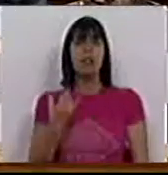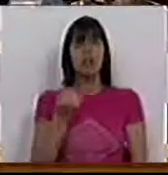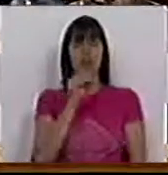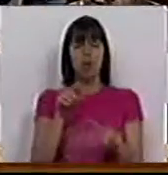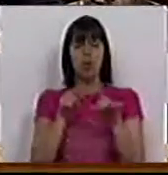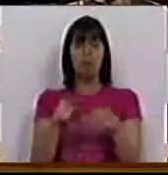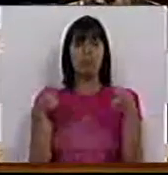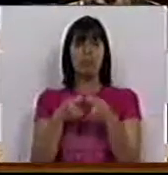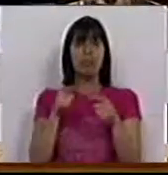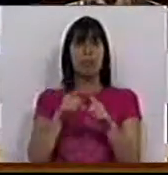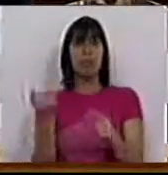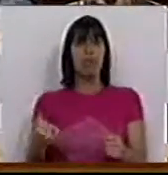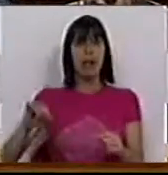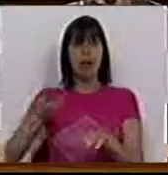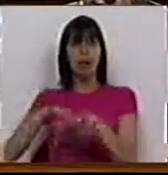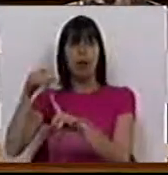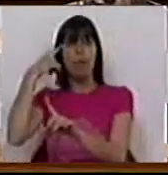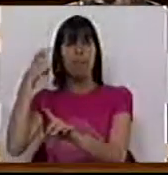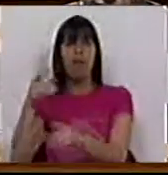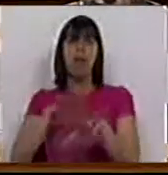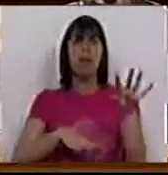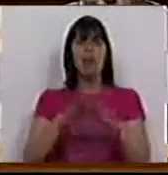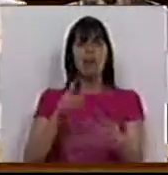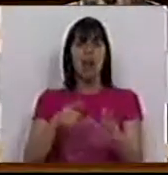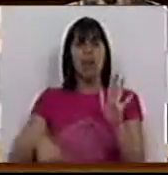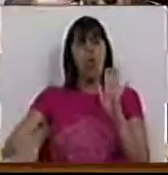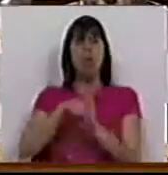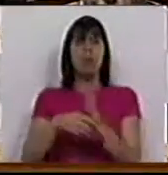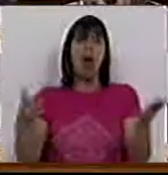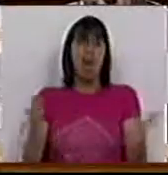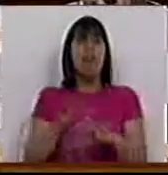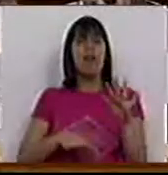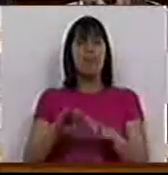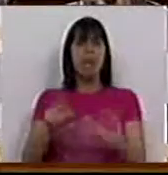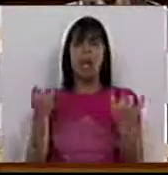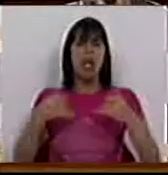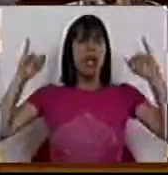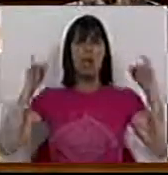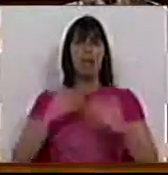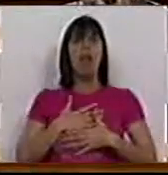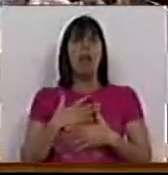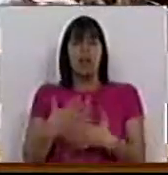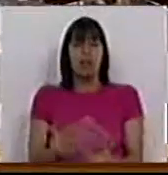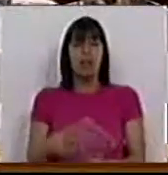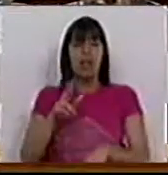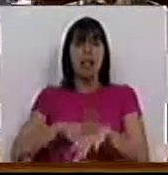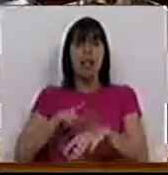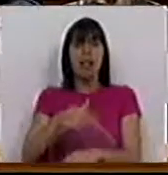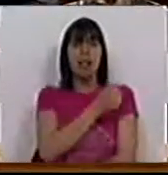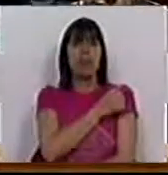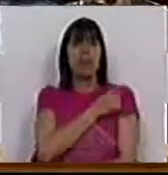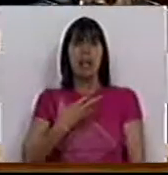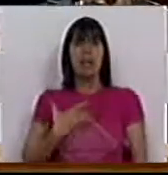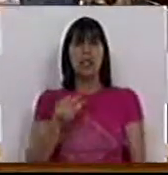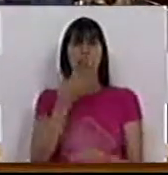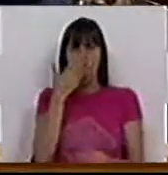para este tipo de ação em cumprimento e, no entanto, faz um ultimato. Diz que o fará, independentemente da vontade da Direção da Casa